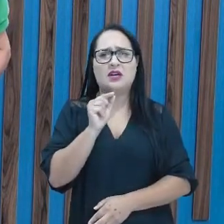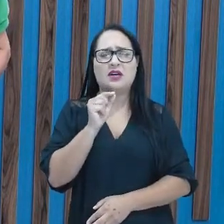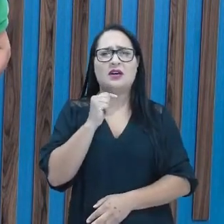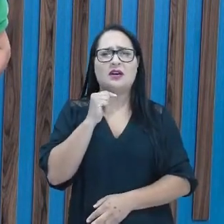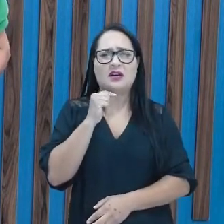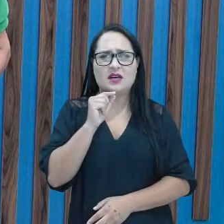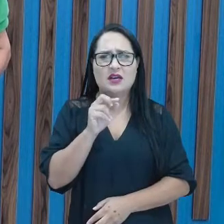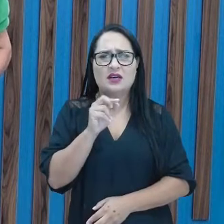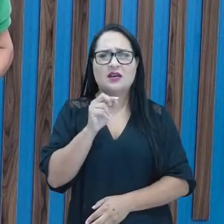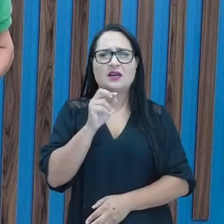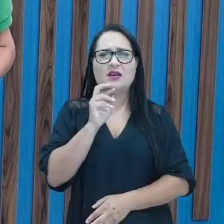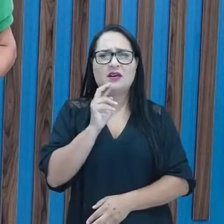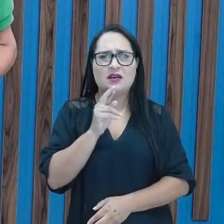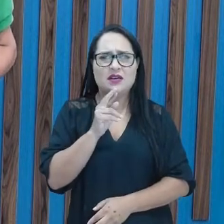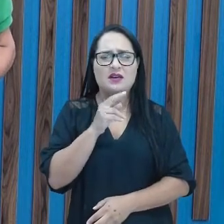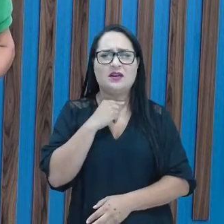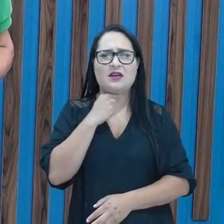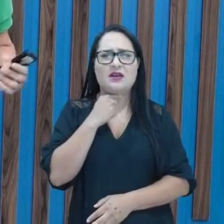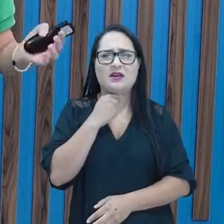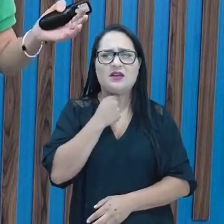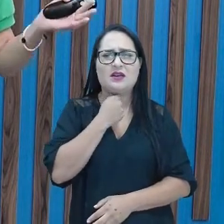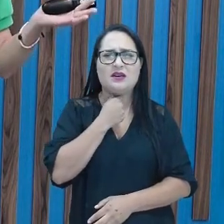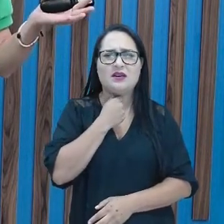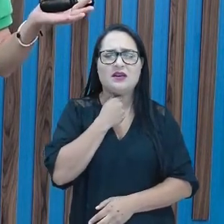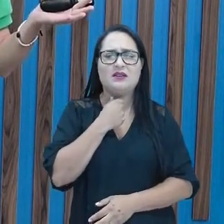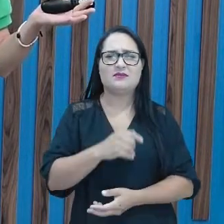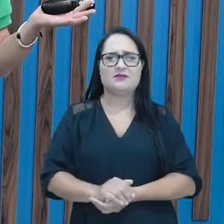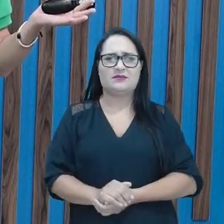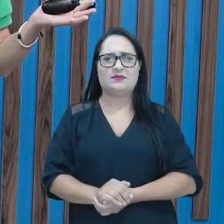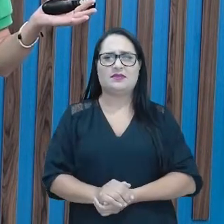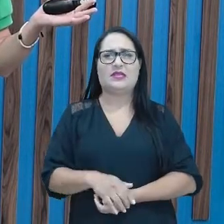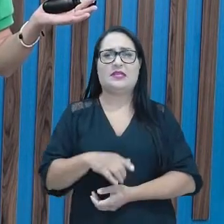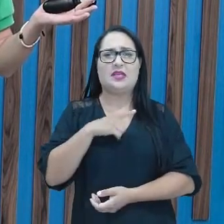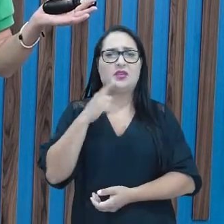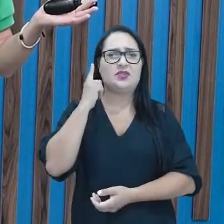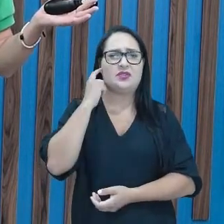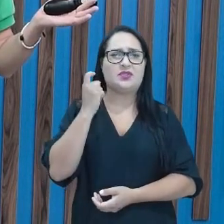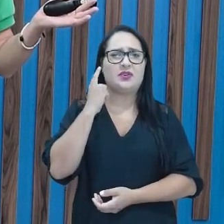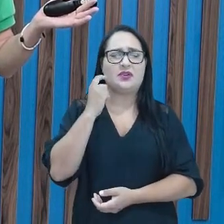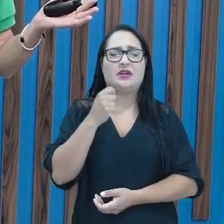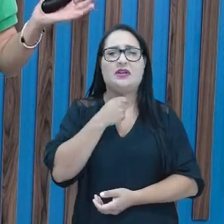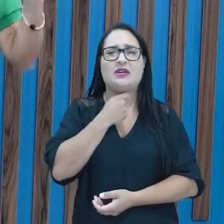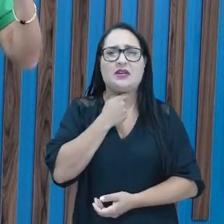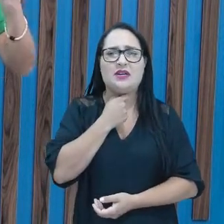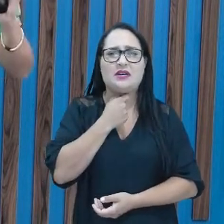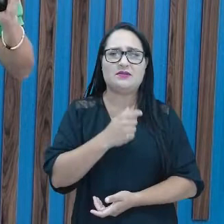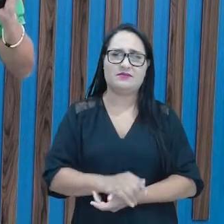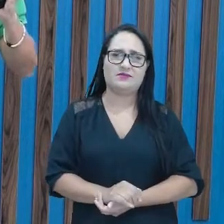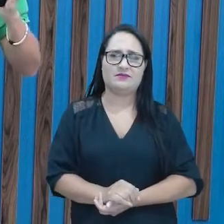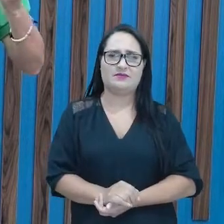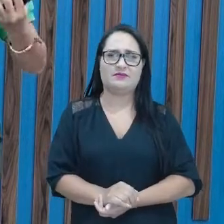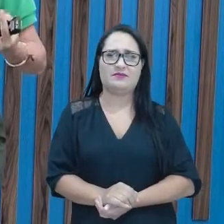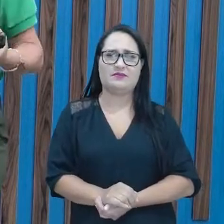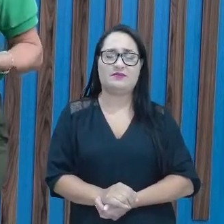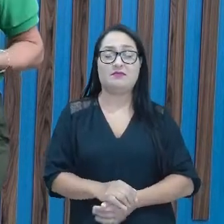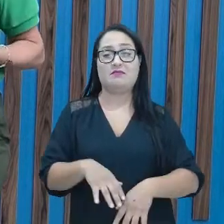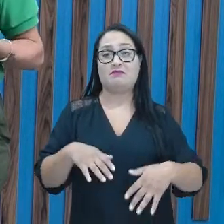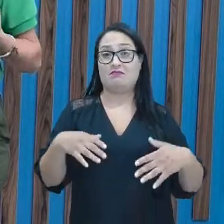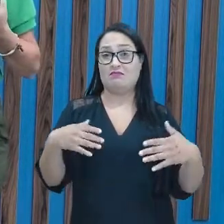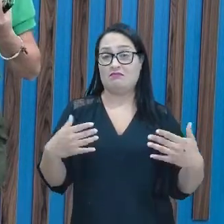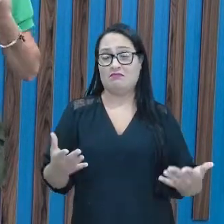Rrrr. Coce na garganta. Rrrr. É o som da consoante R. Perceberam? Então, para que elas